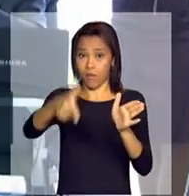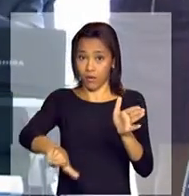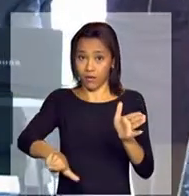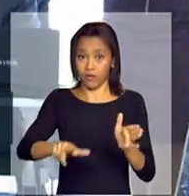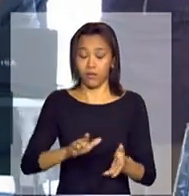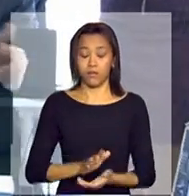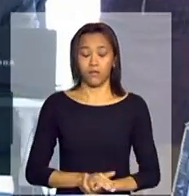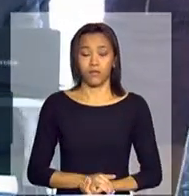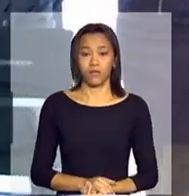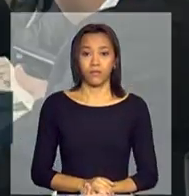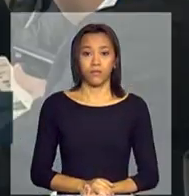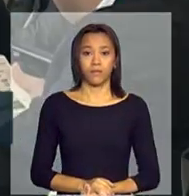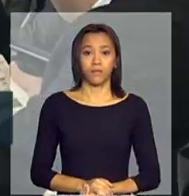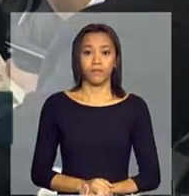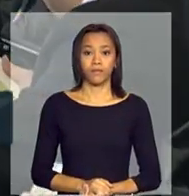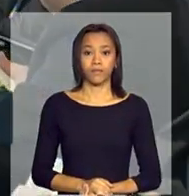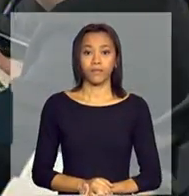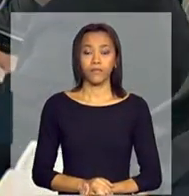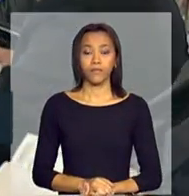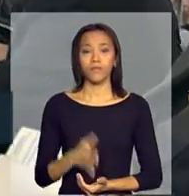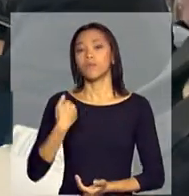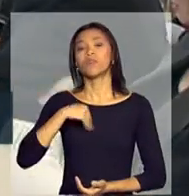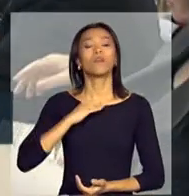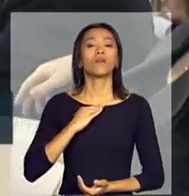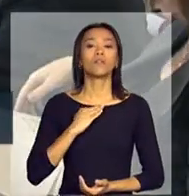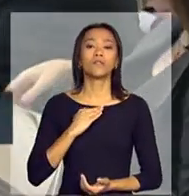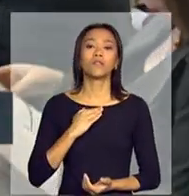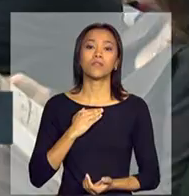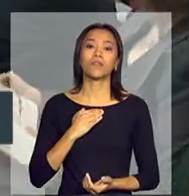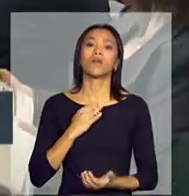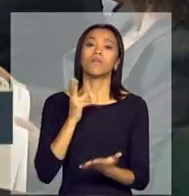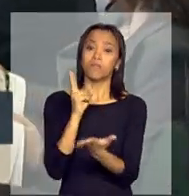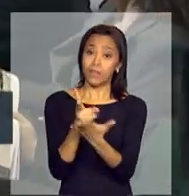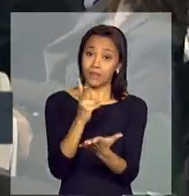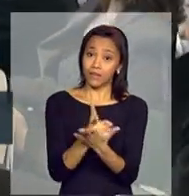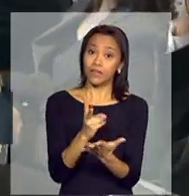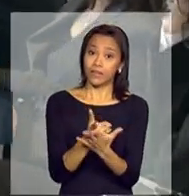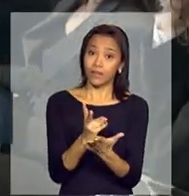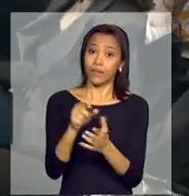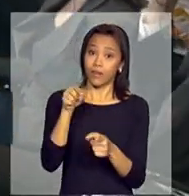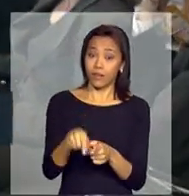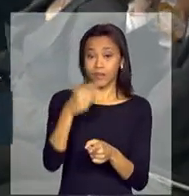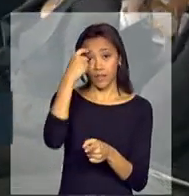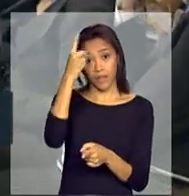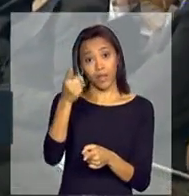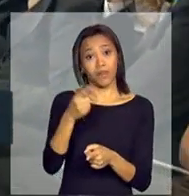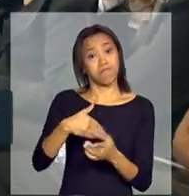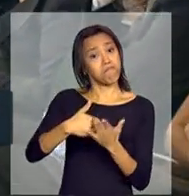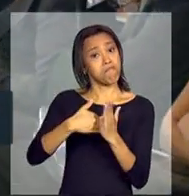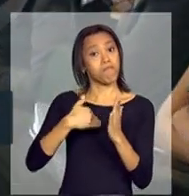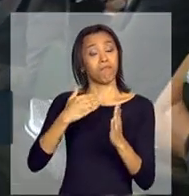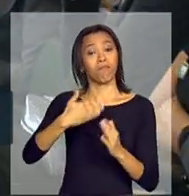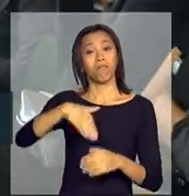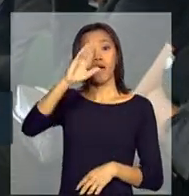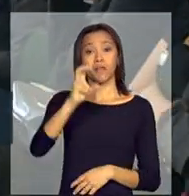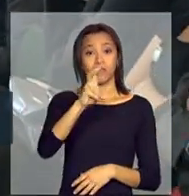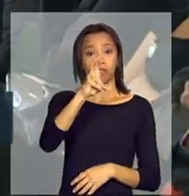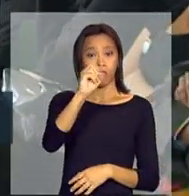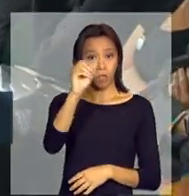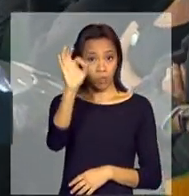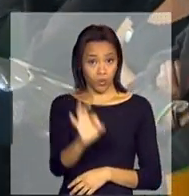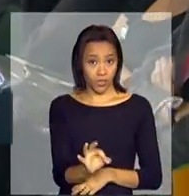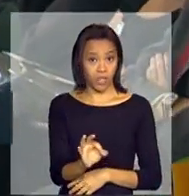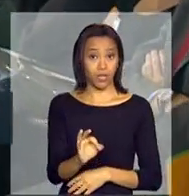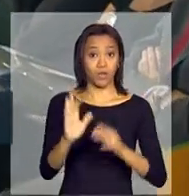Estão me vendo? Nós queremos manter essa ideia de que, pelo menos, mais de 50% das